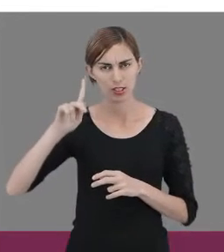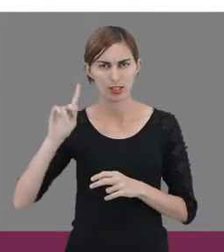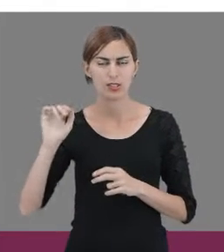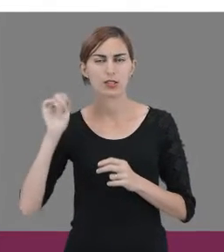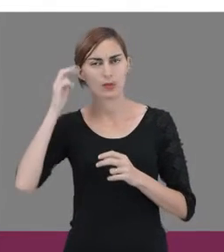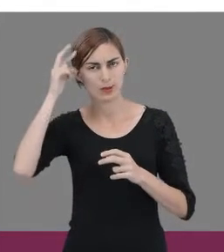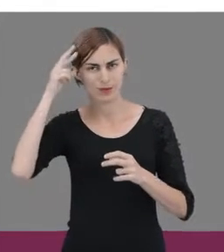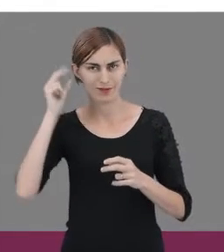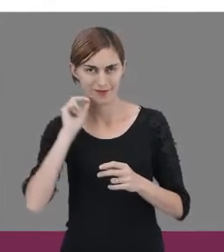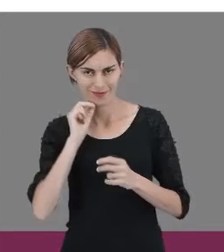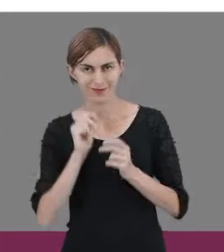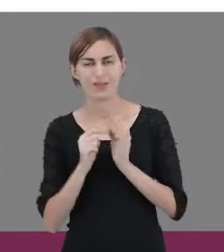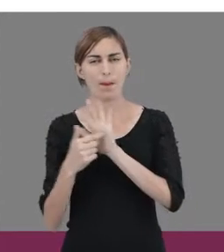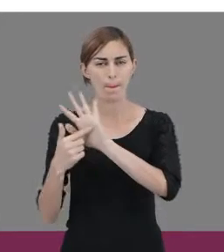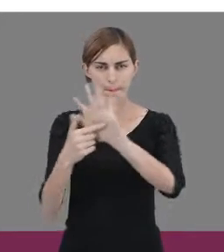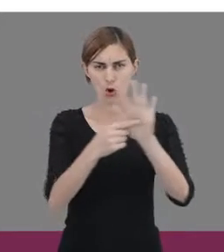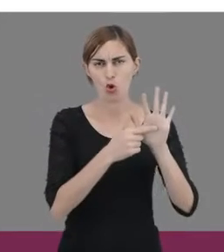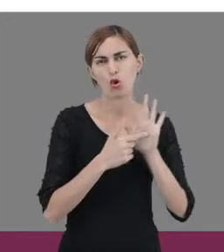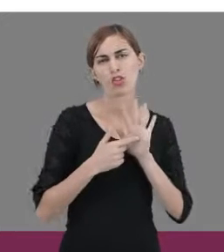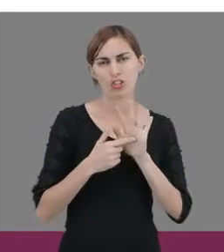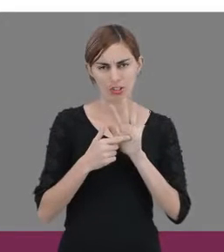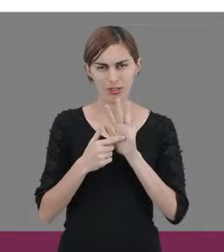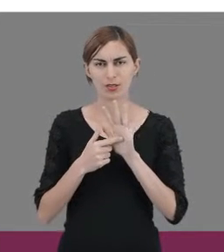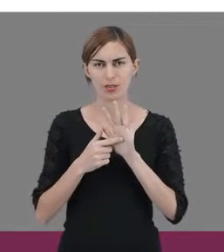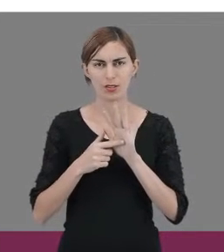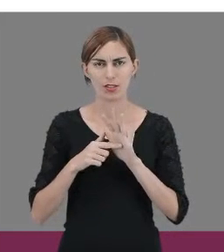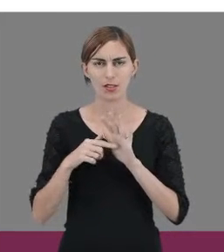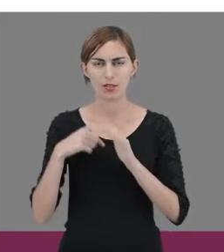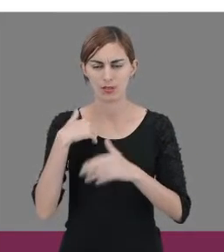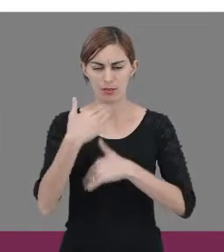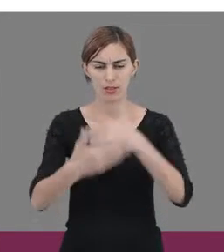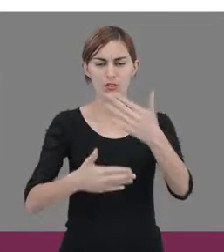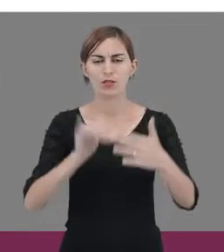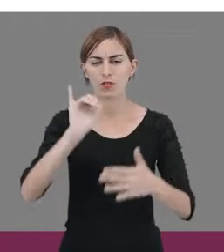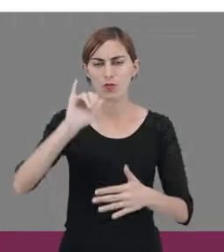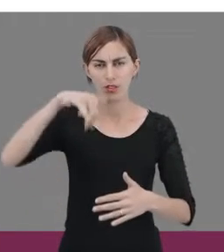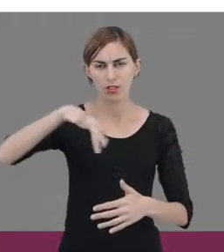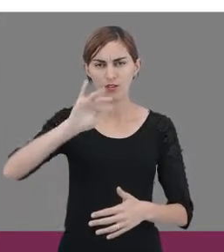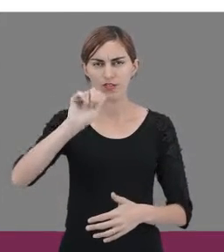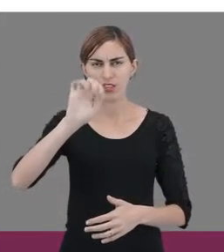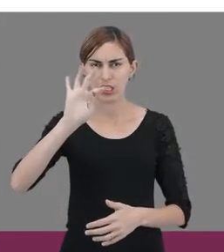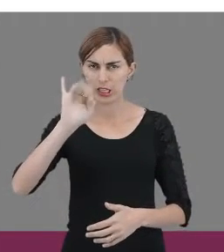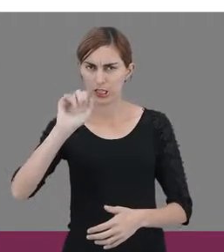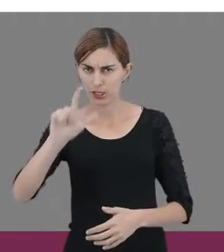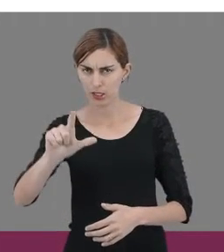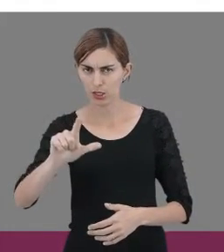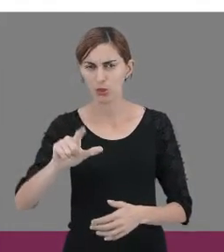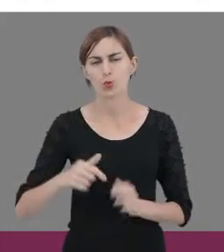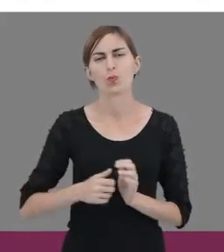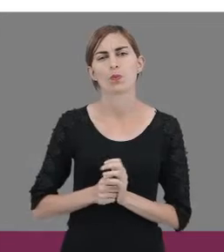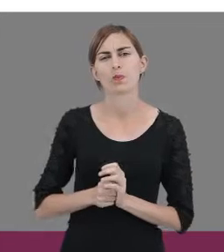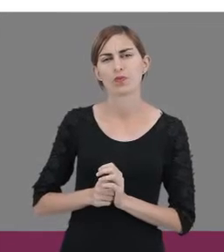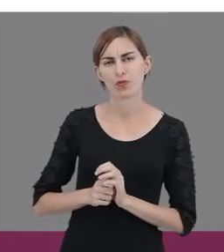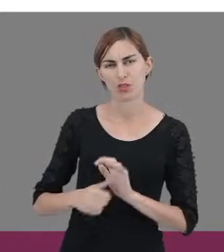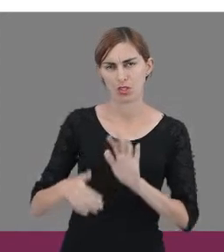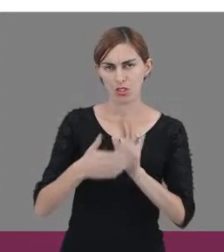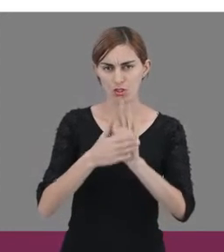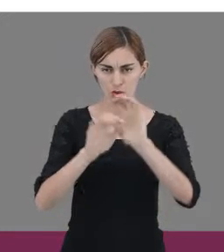apresenta uma proposta de desenvolvimento infantil mais ampla, pautado numa estrutura